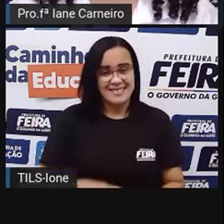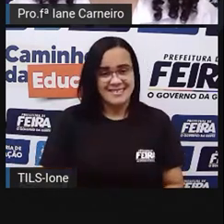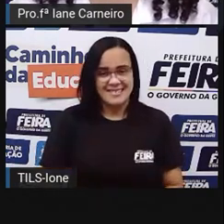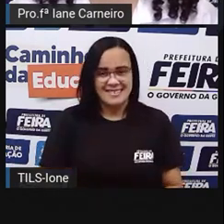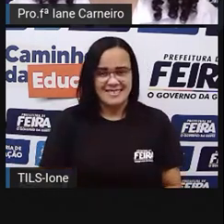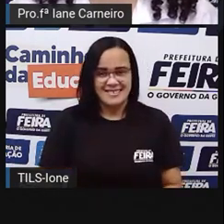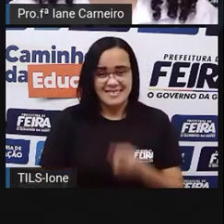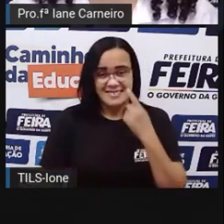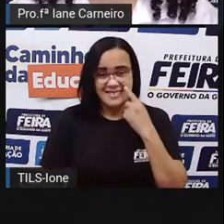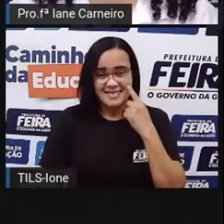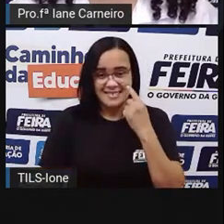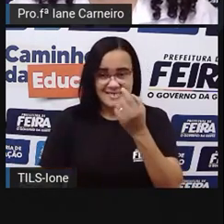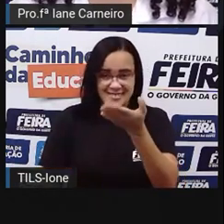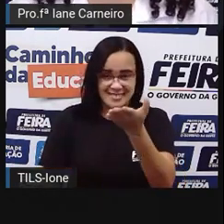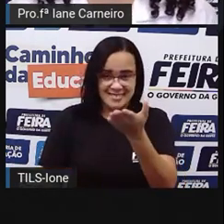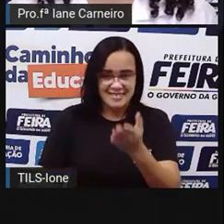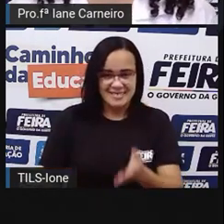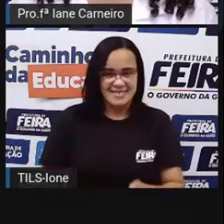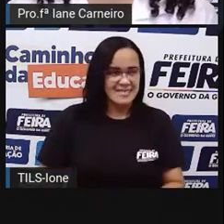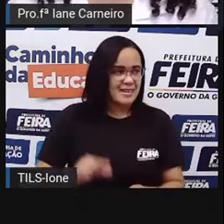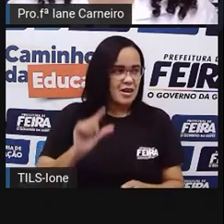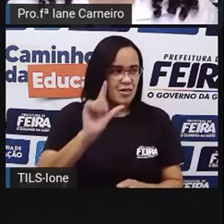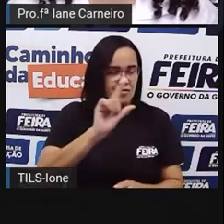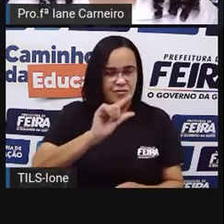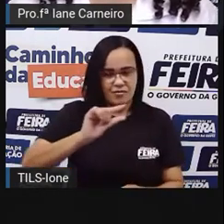Olha só a diferença. Sai mais fino, tá certo? Ó.